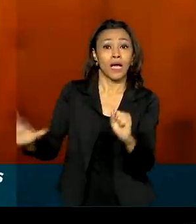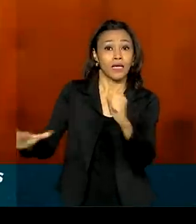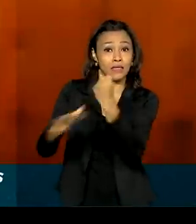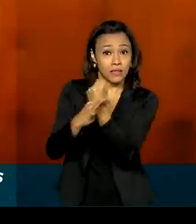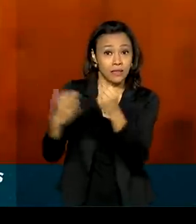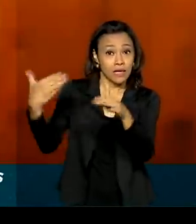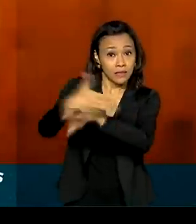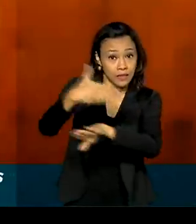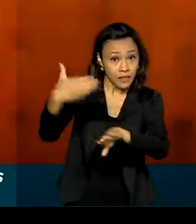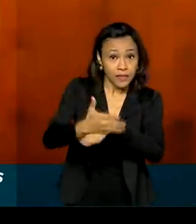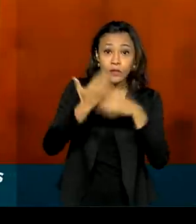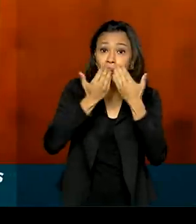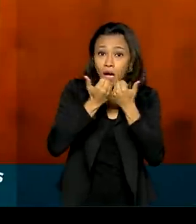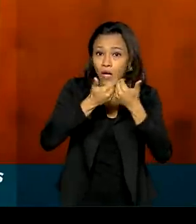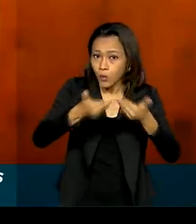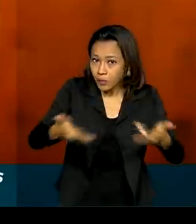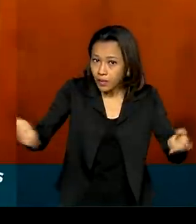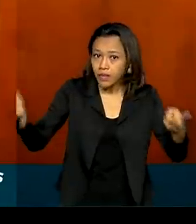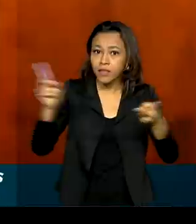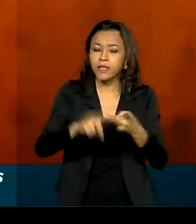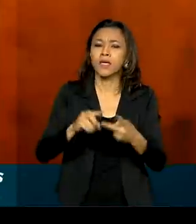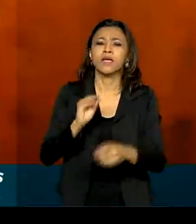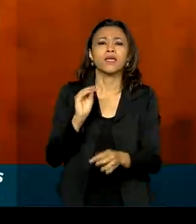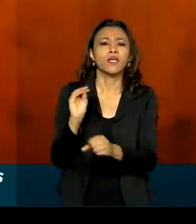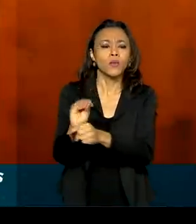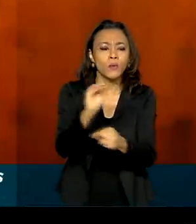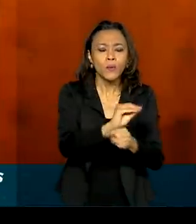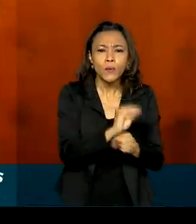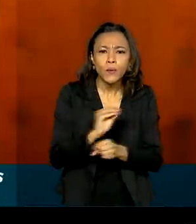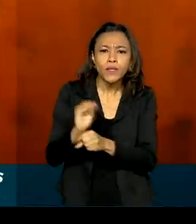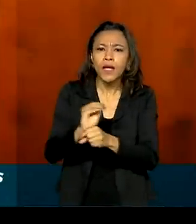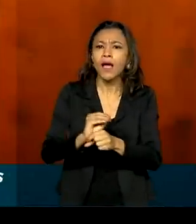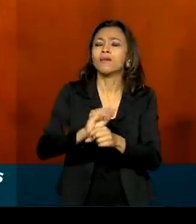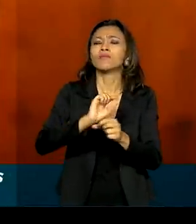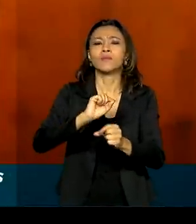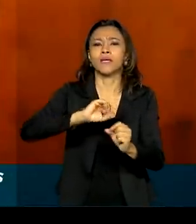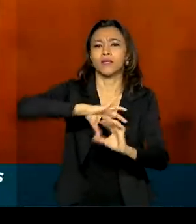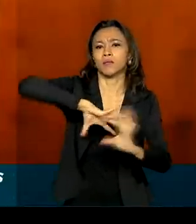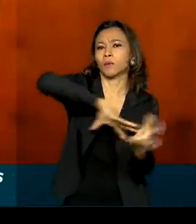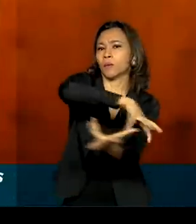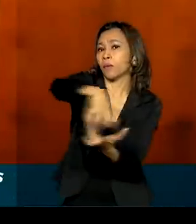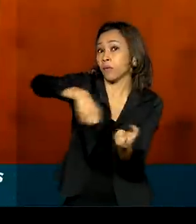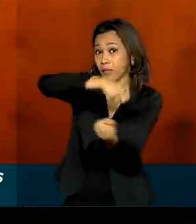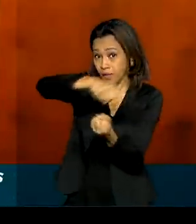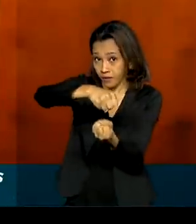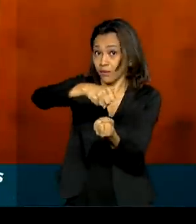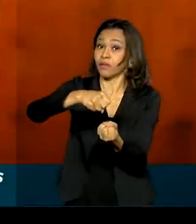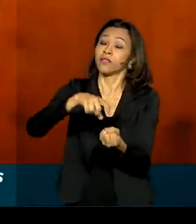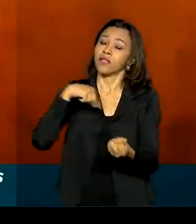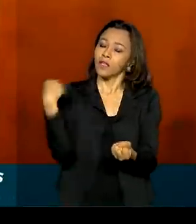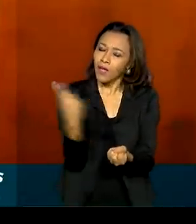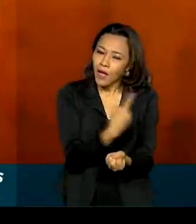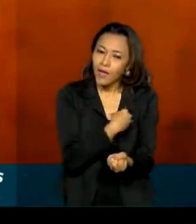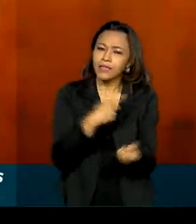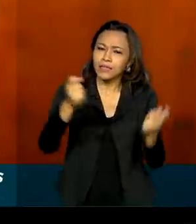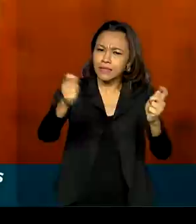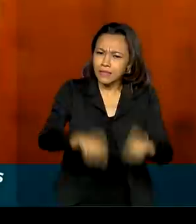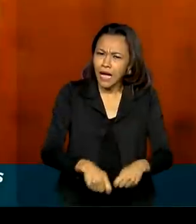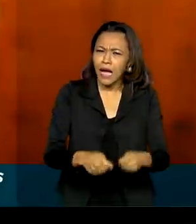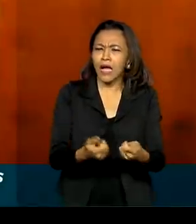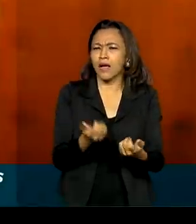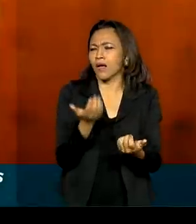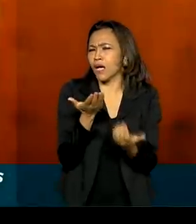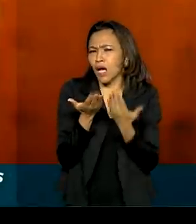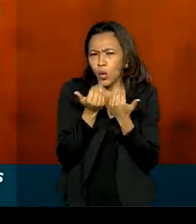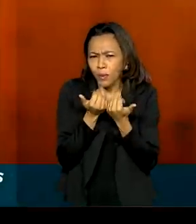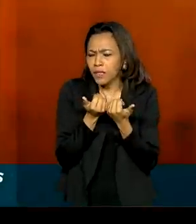alimentar global e conservar o meio ambiente. Nossa produção contribui para o suprimento de alimentos a milhões